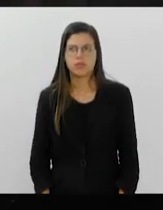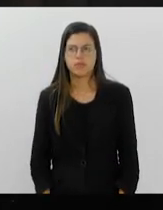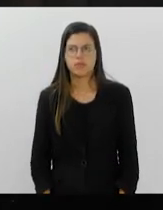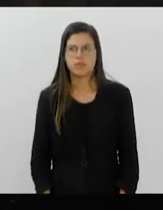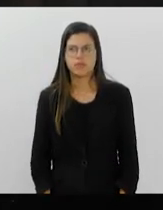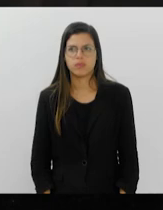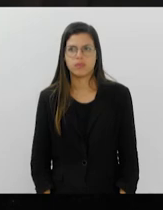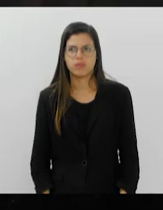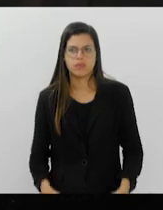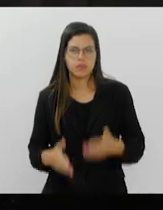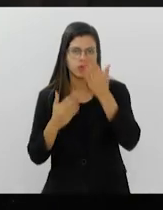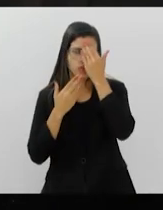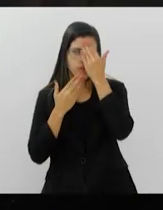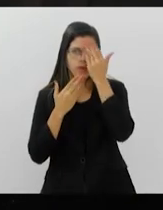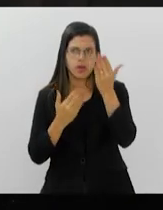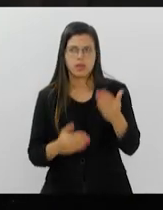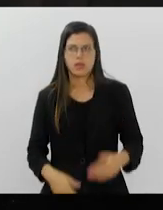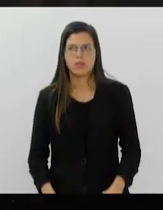Muito obrigado.